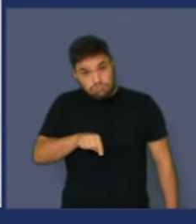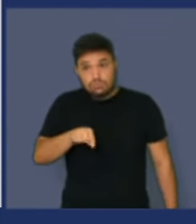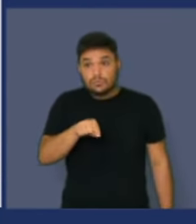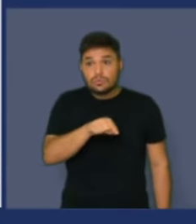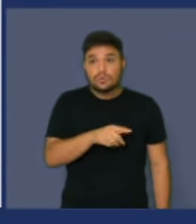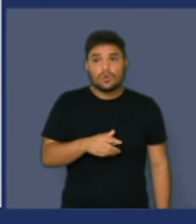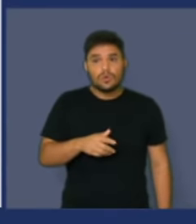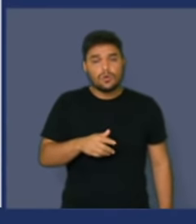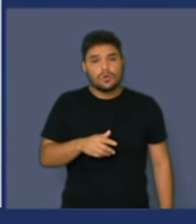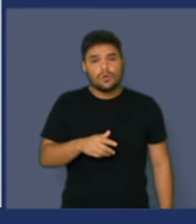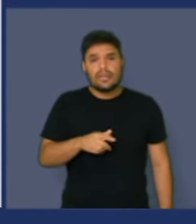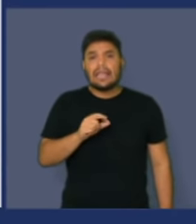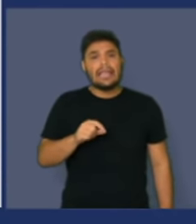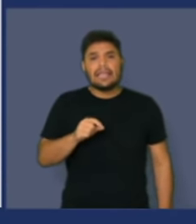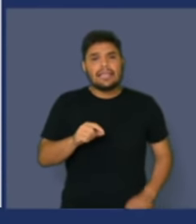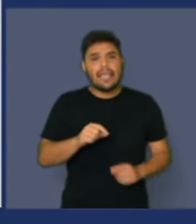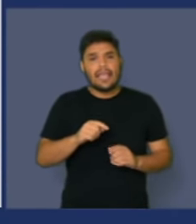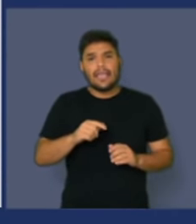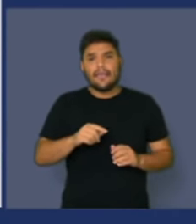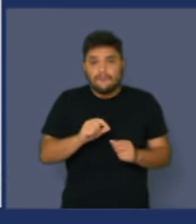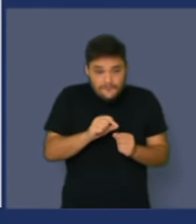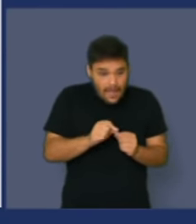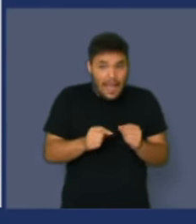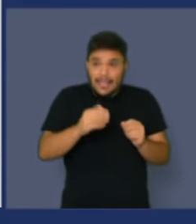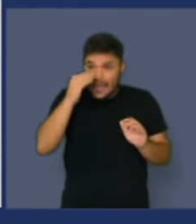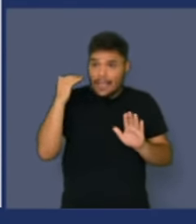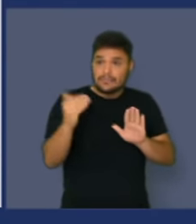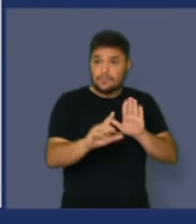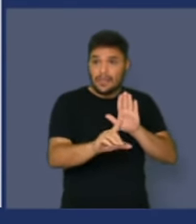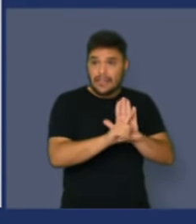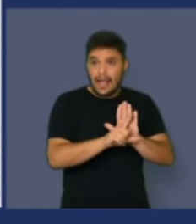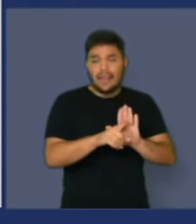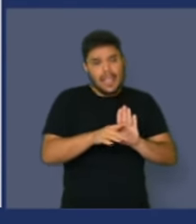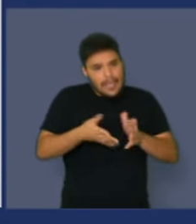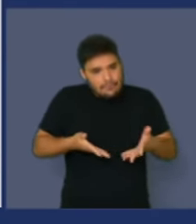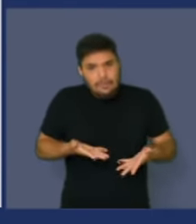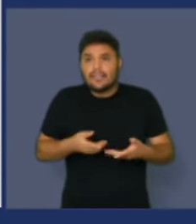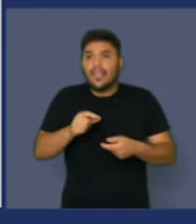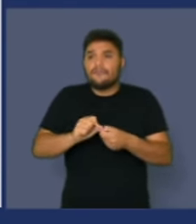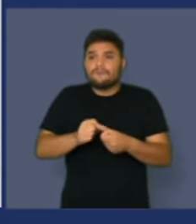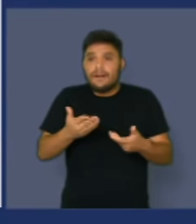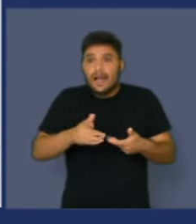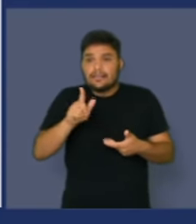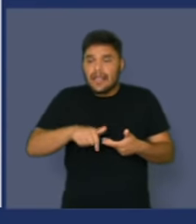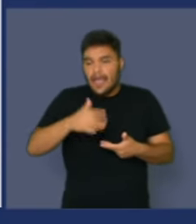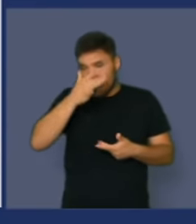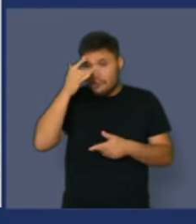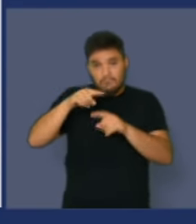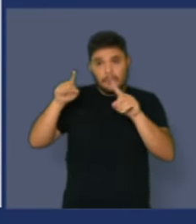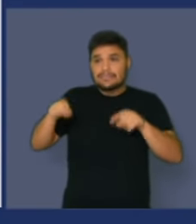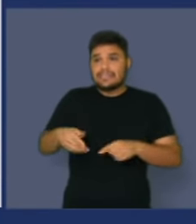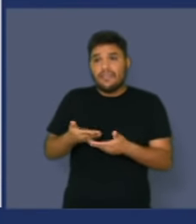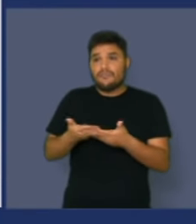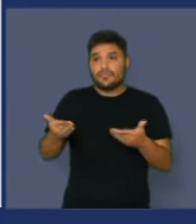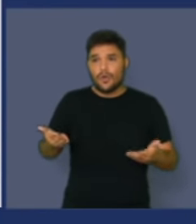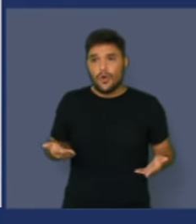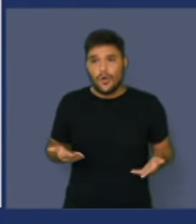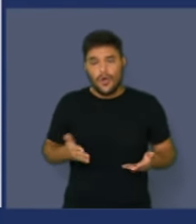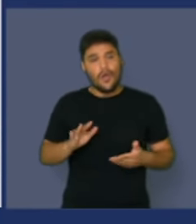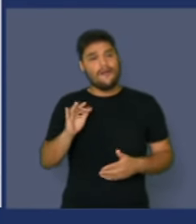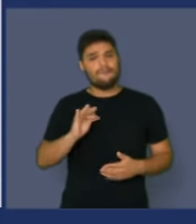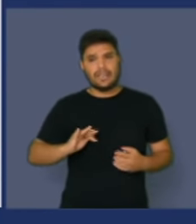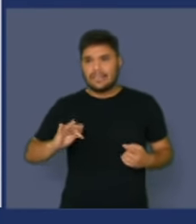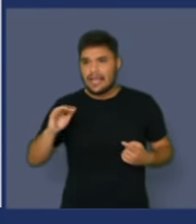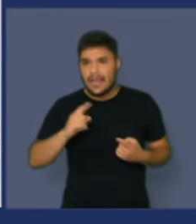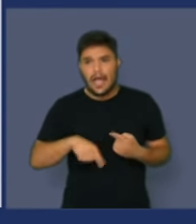que executa a política pública na ponta, no dia a dia, são os servidores, sejam eles federais,